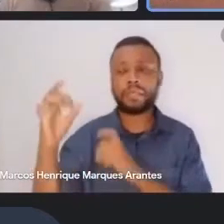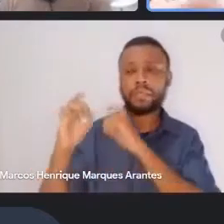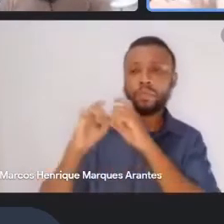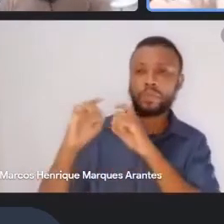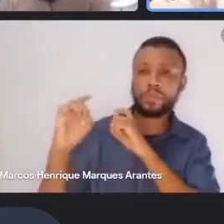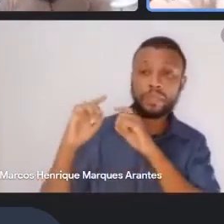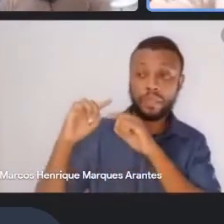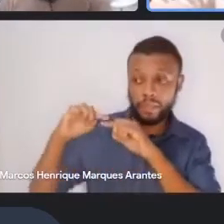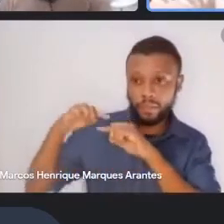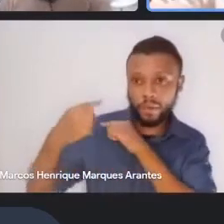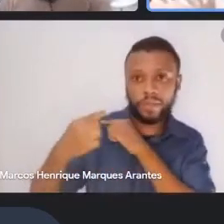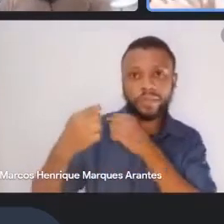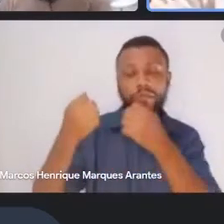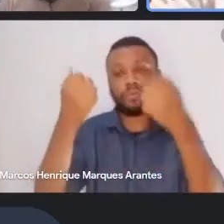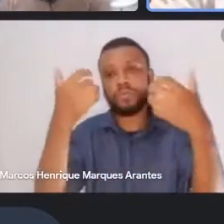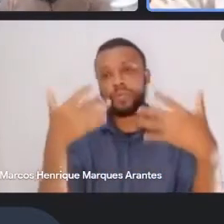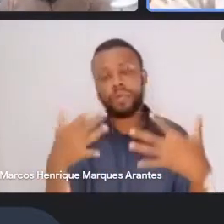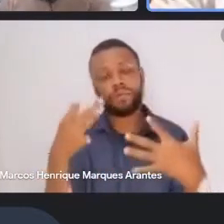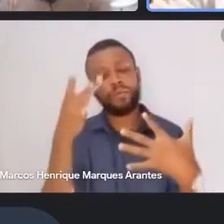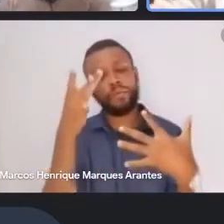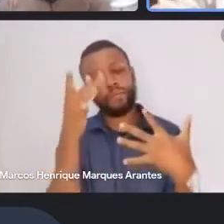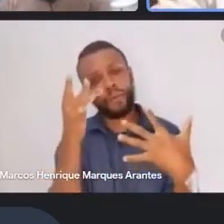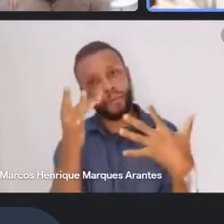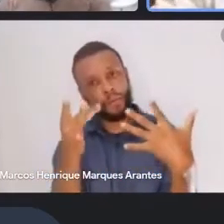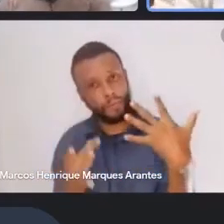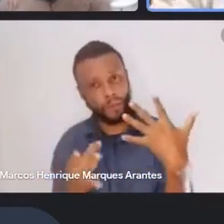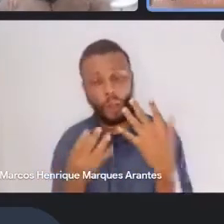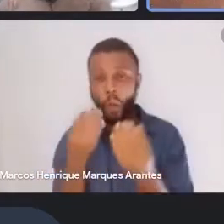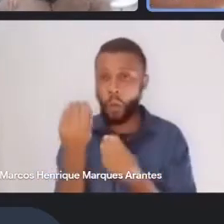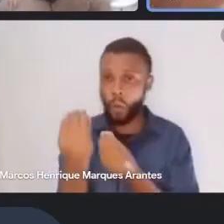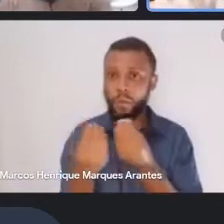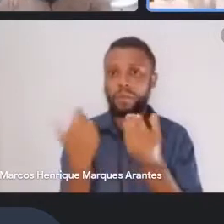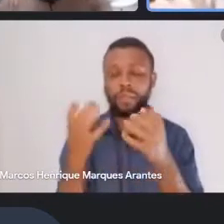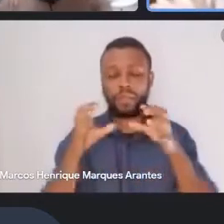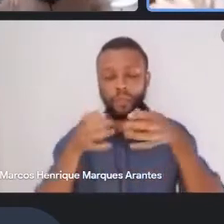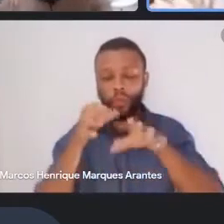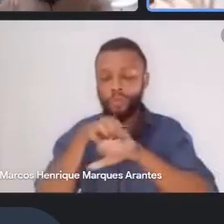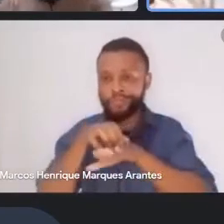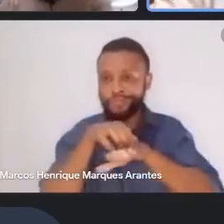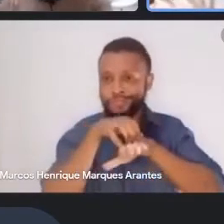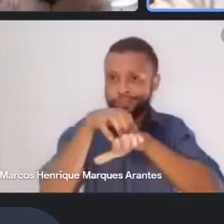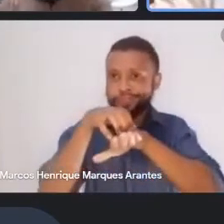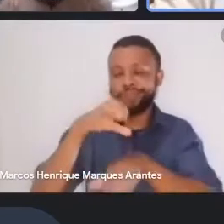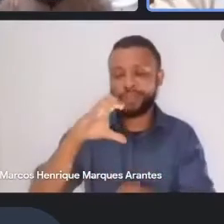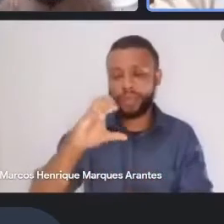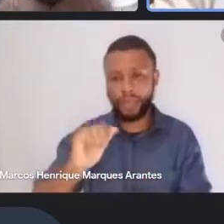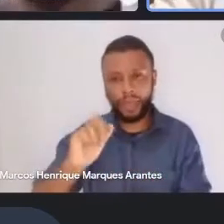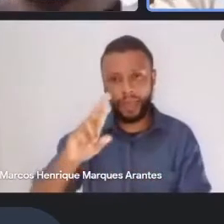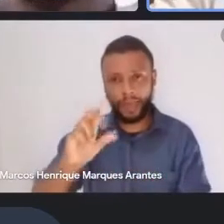detalhando mais aí as caravanas. Obrigada e vamos passar a bola.